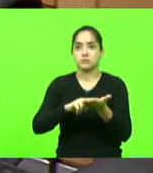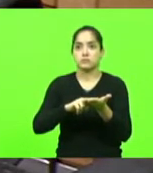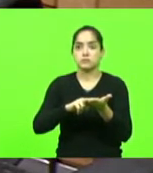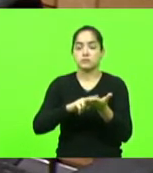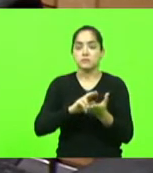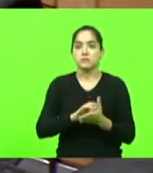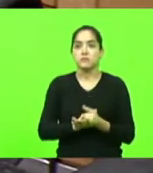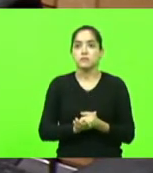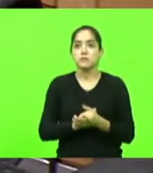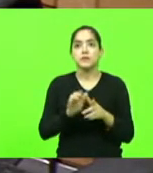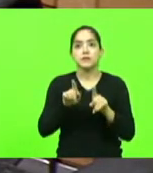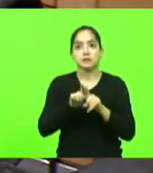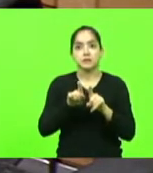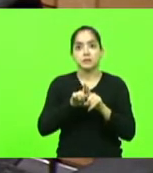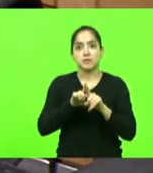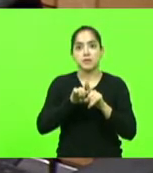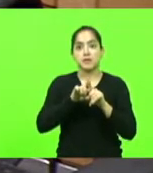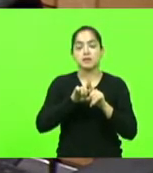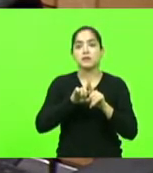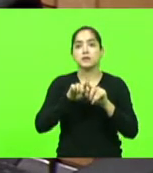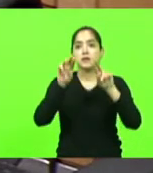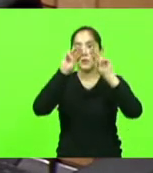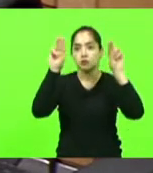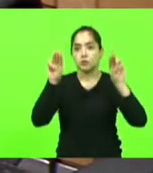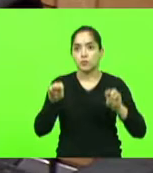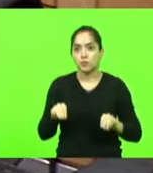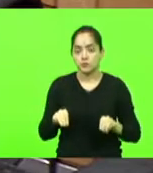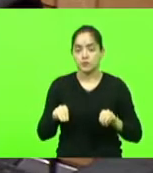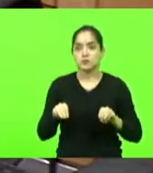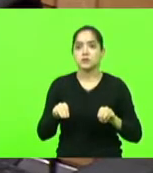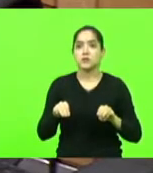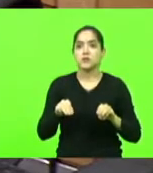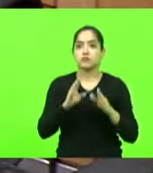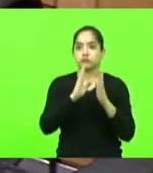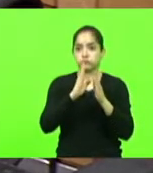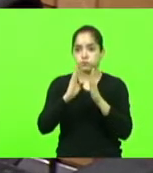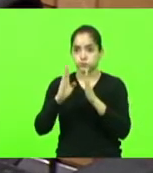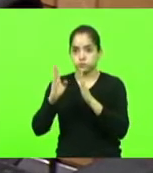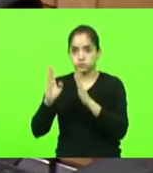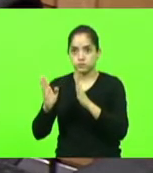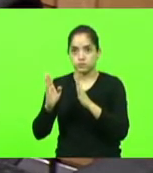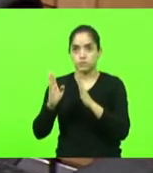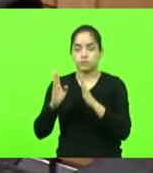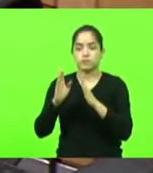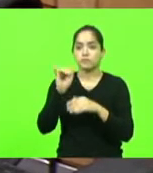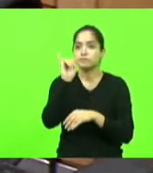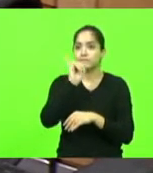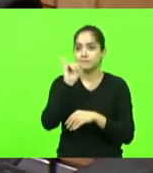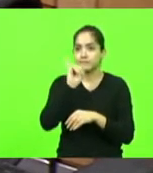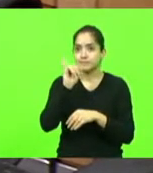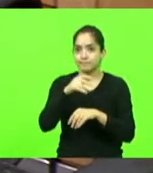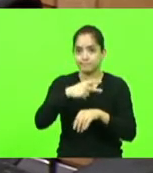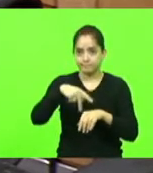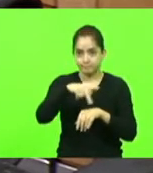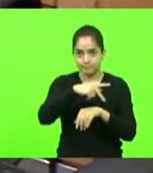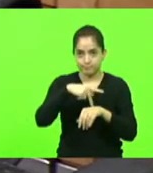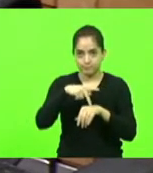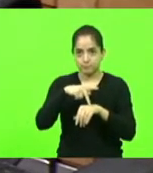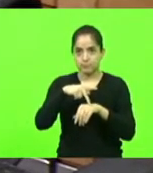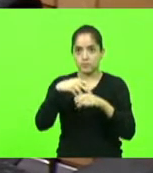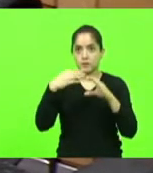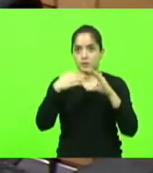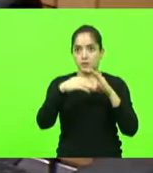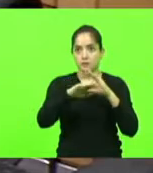e do Museu e Biblioteca Renzi, ambos localizados na Itália, enviadas ao presidente